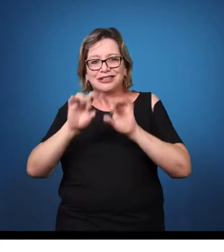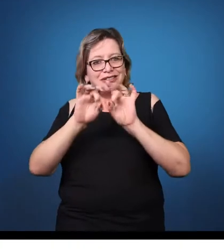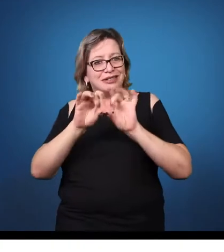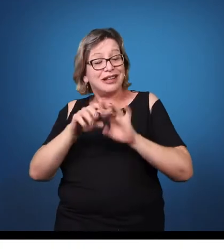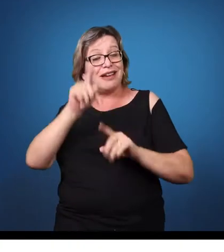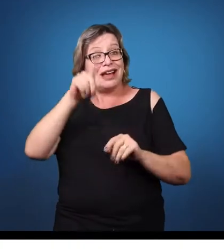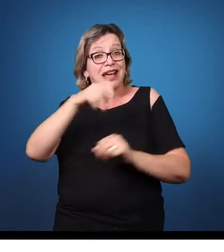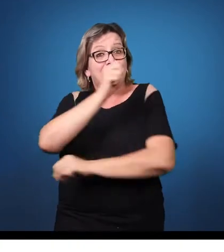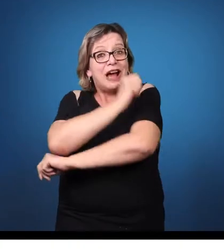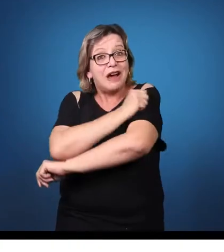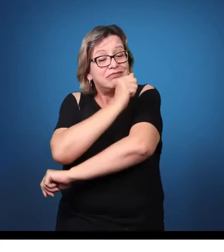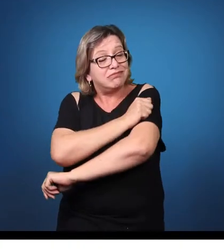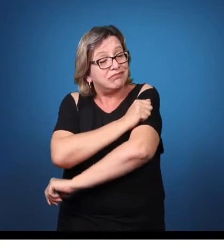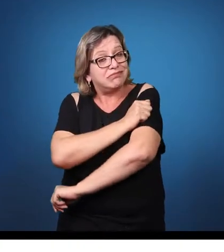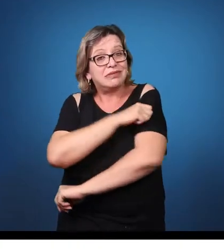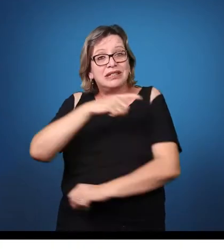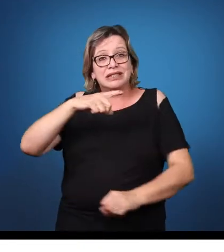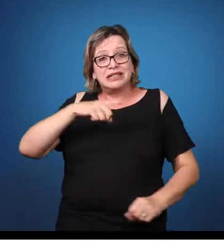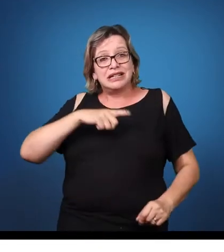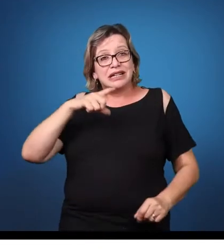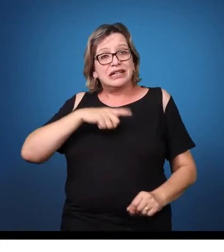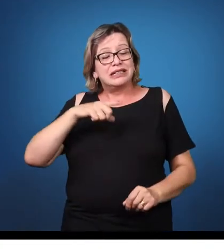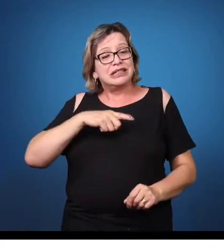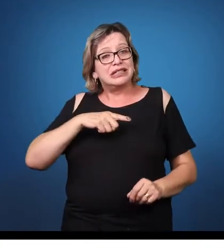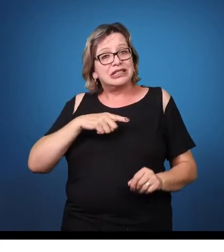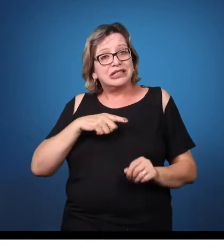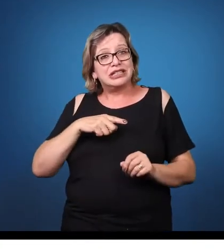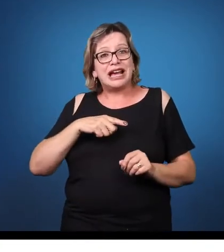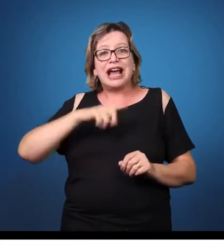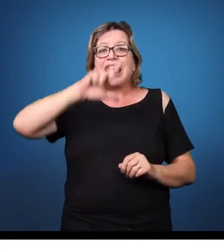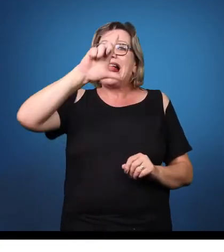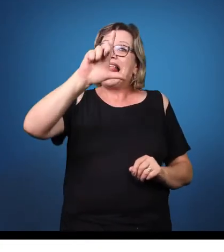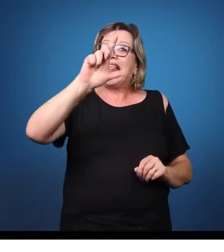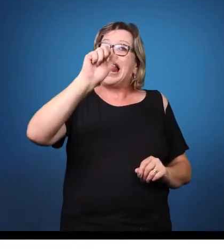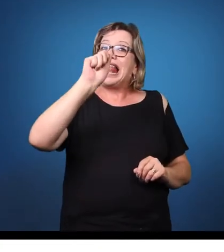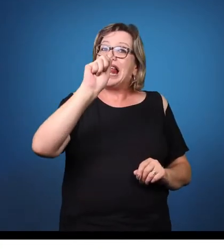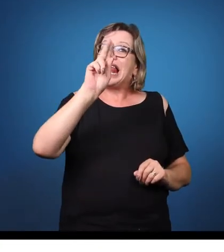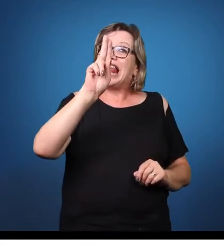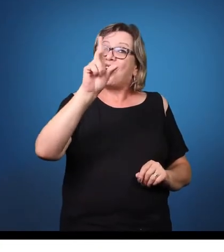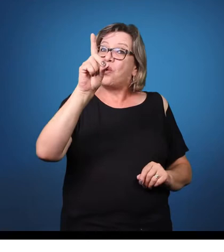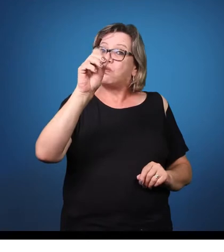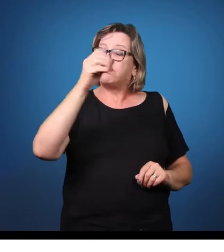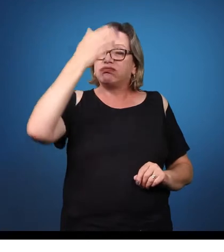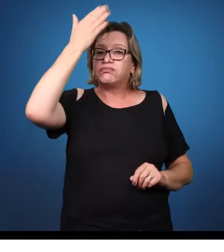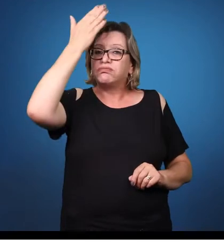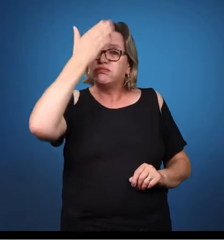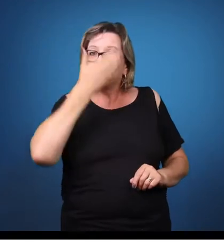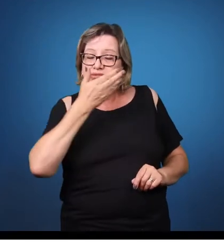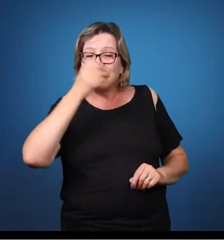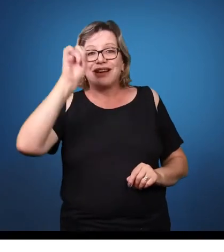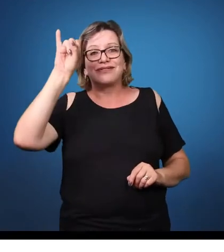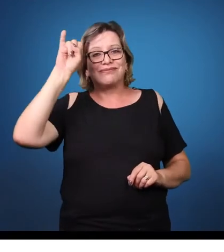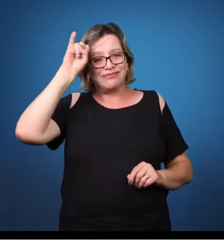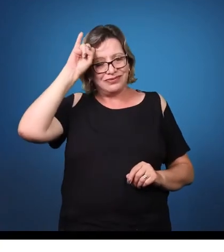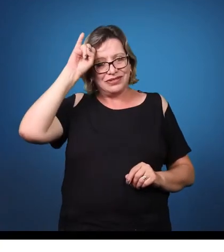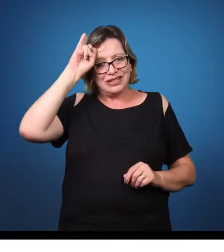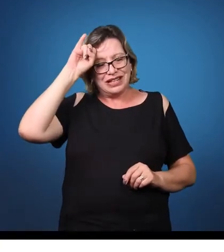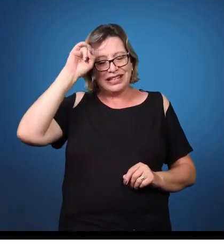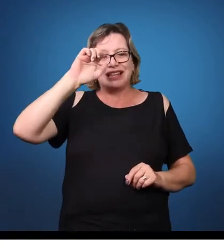monitorado, estimulado e ele conseguiu superar algumas dificuldades que ele tinha.